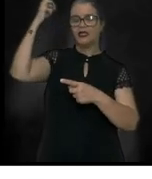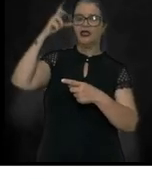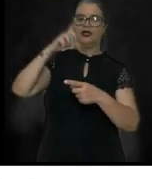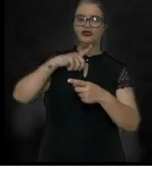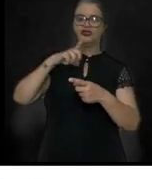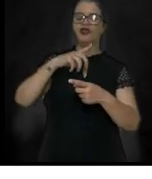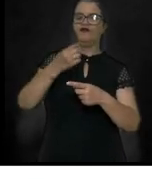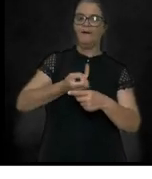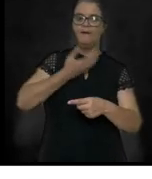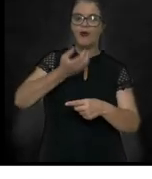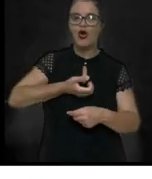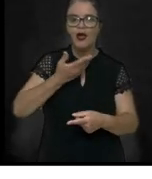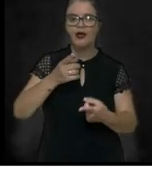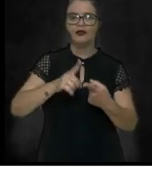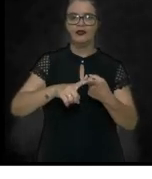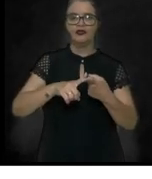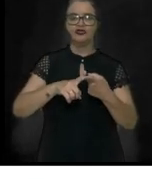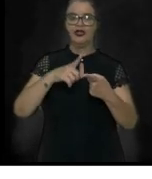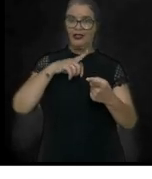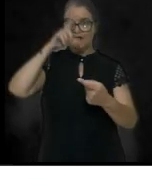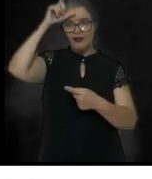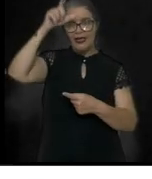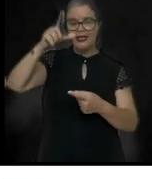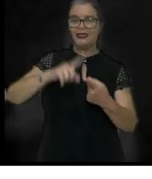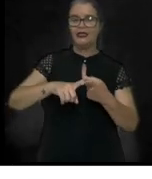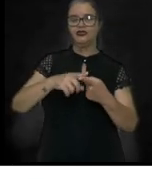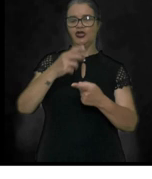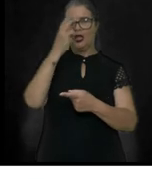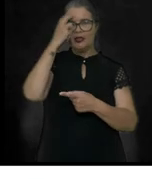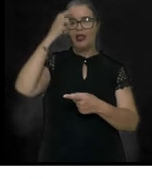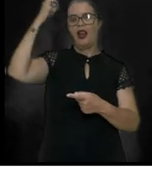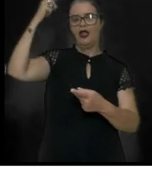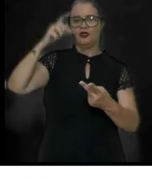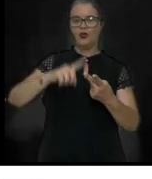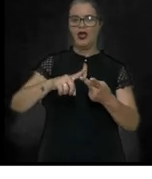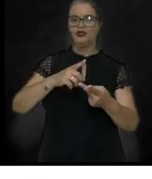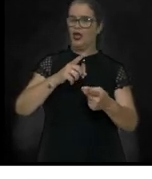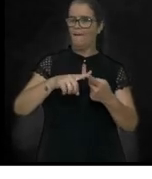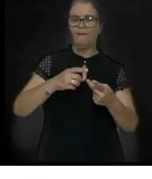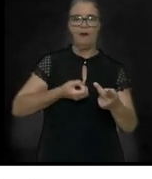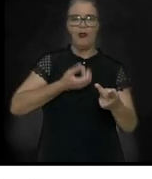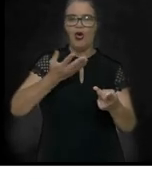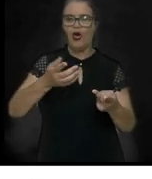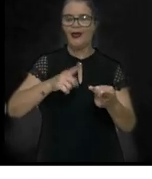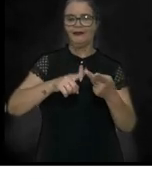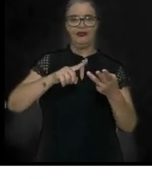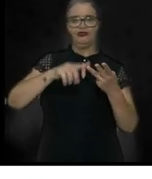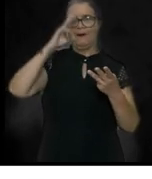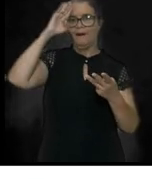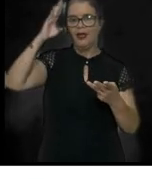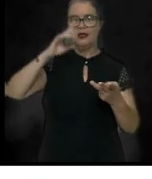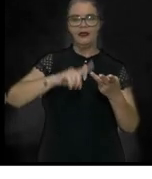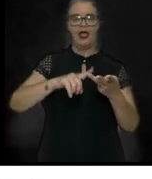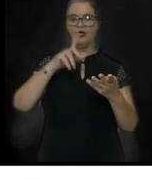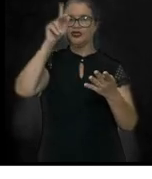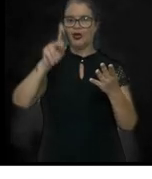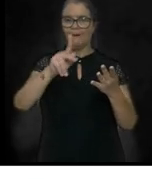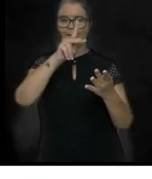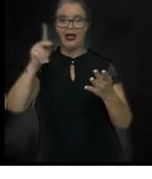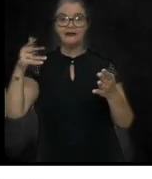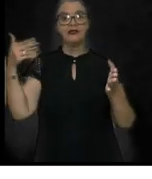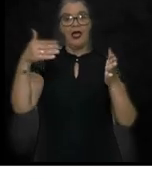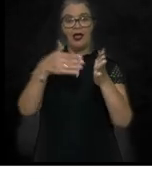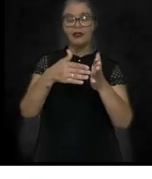militares, padres e até um alferes